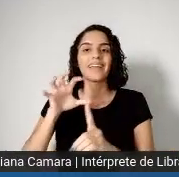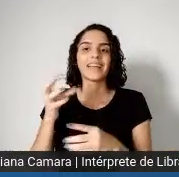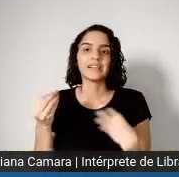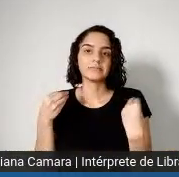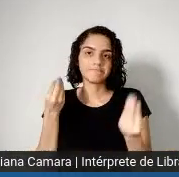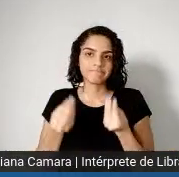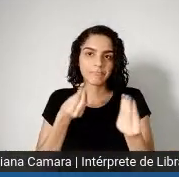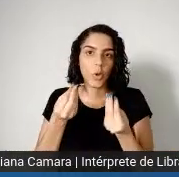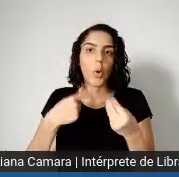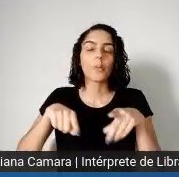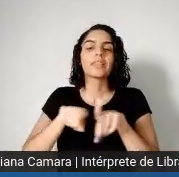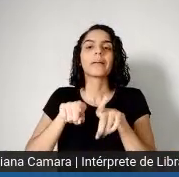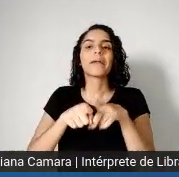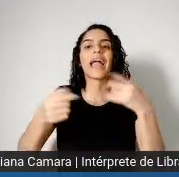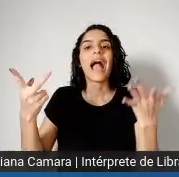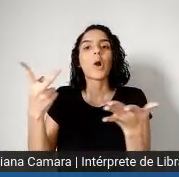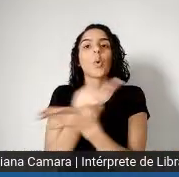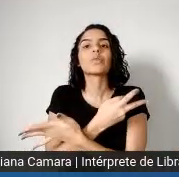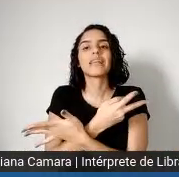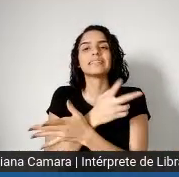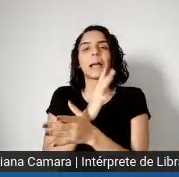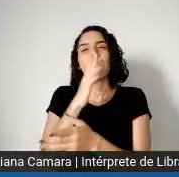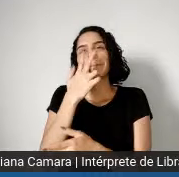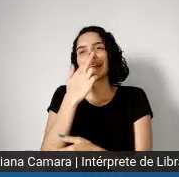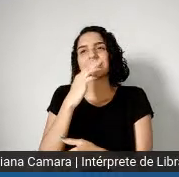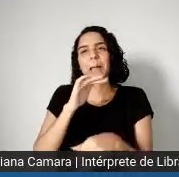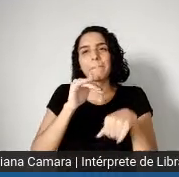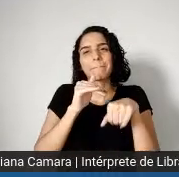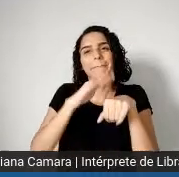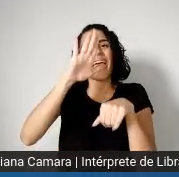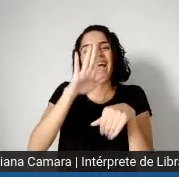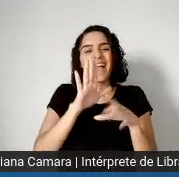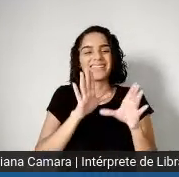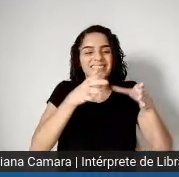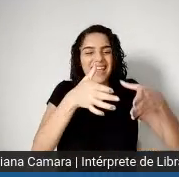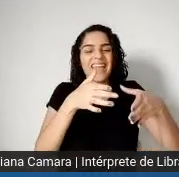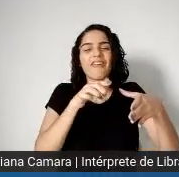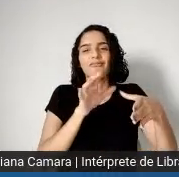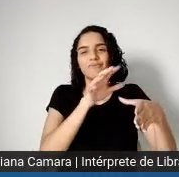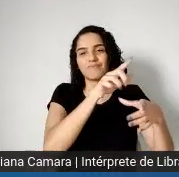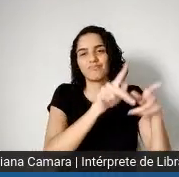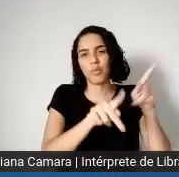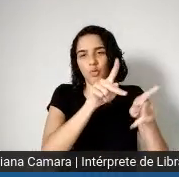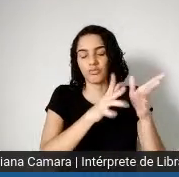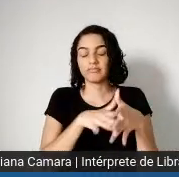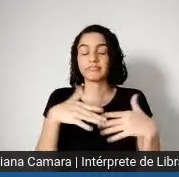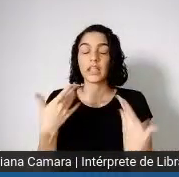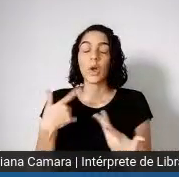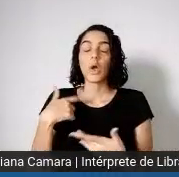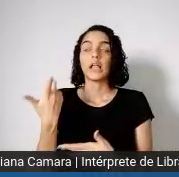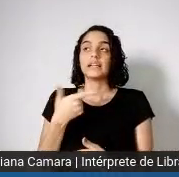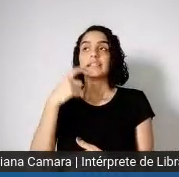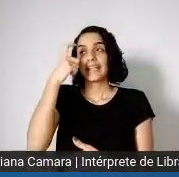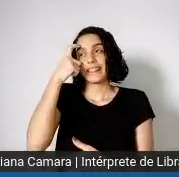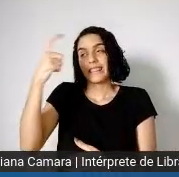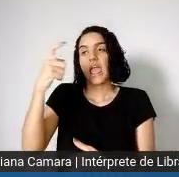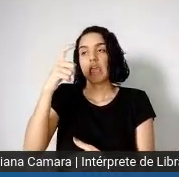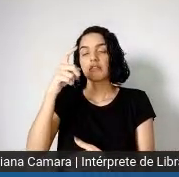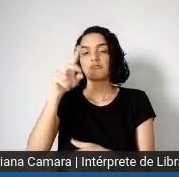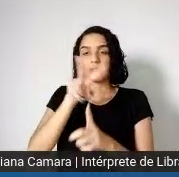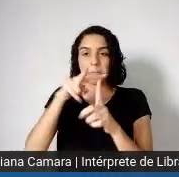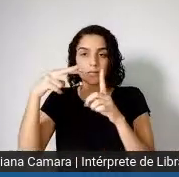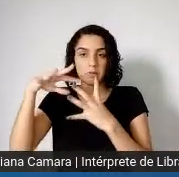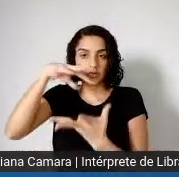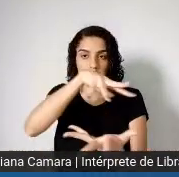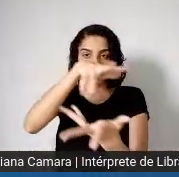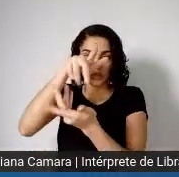distribuídos. Então, essa ideia da perspectiva global, né, e da vinculação da pandemia com os